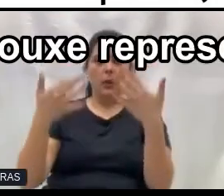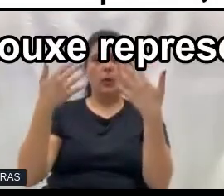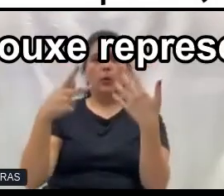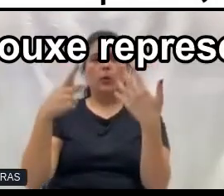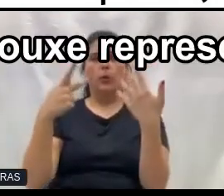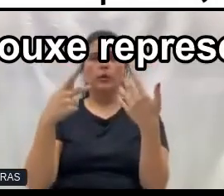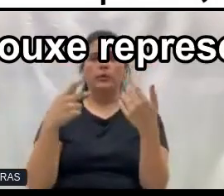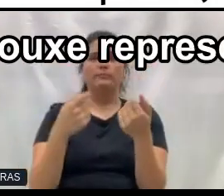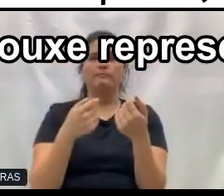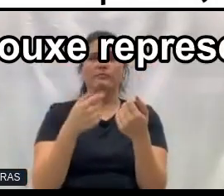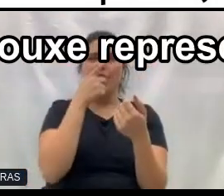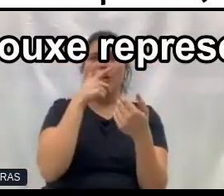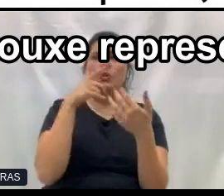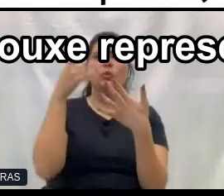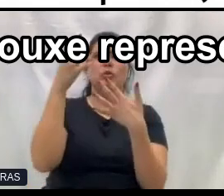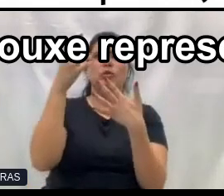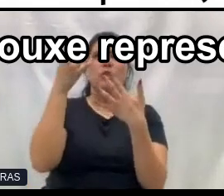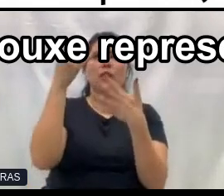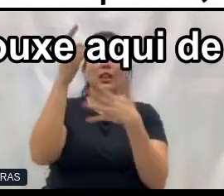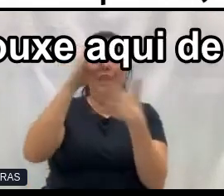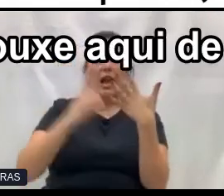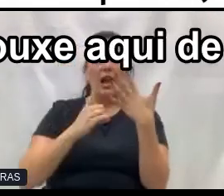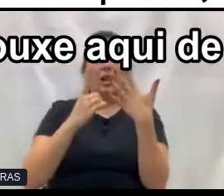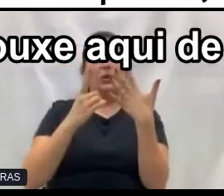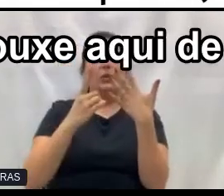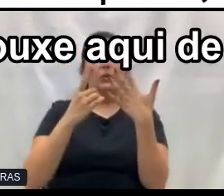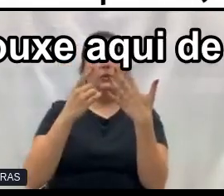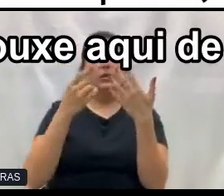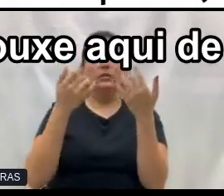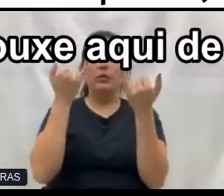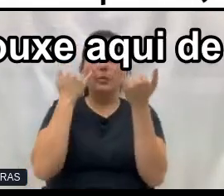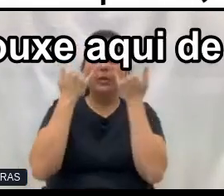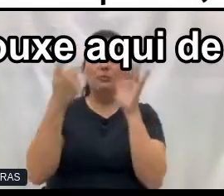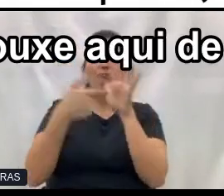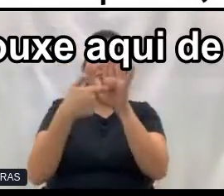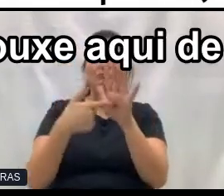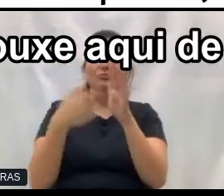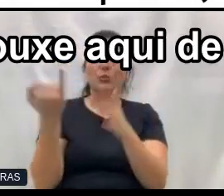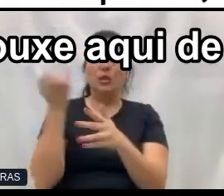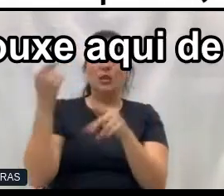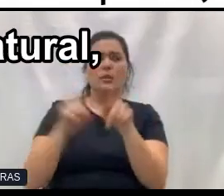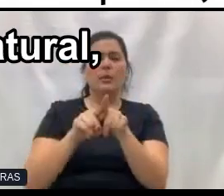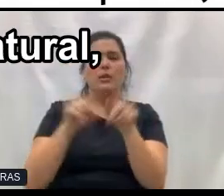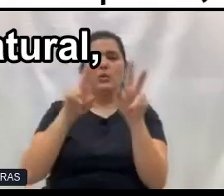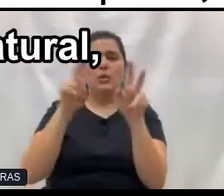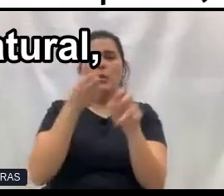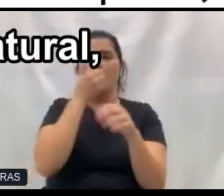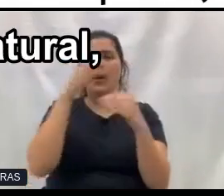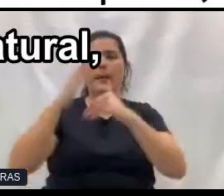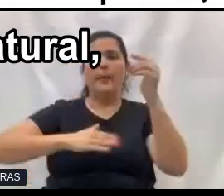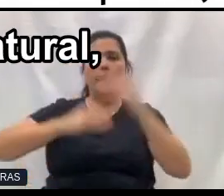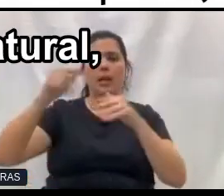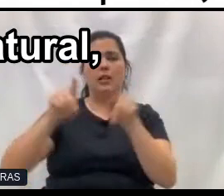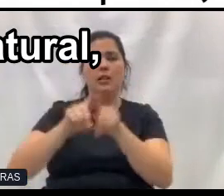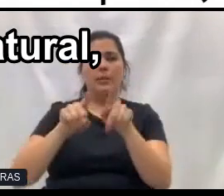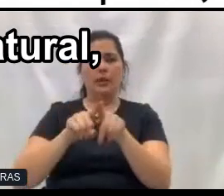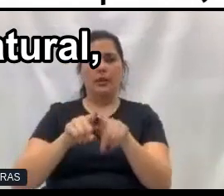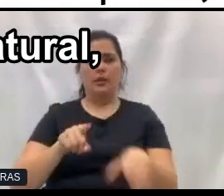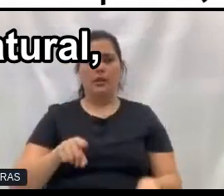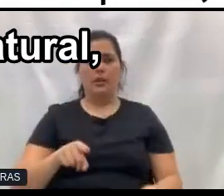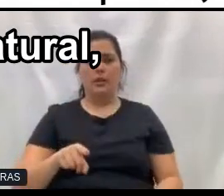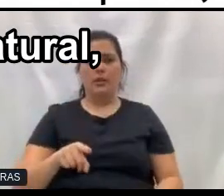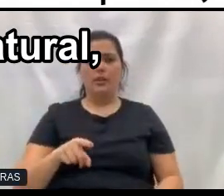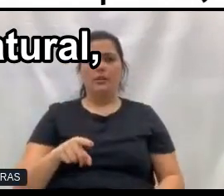os dados que você trouxe representam muito, acho que a questão que você trouxe aqui de boas práticas, né, e é